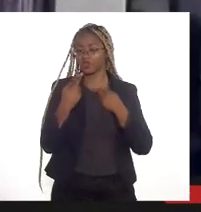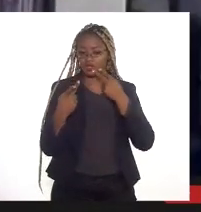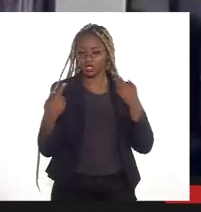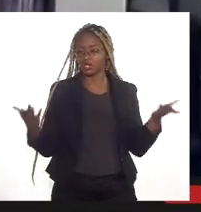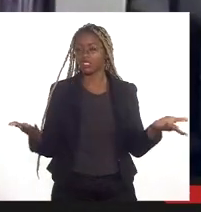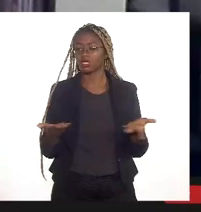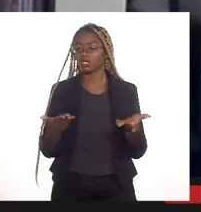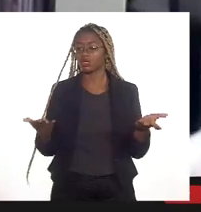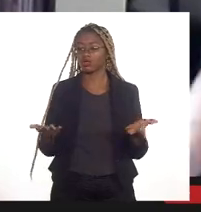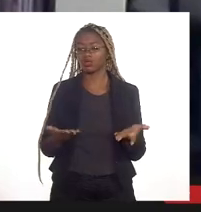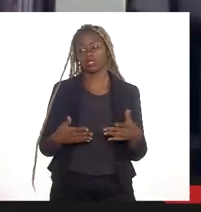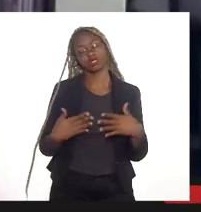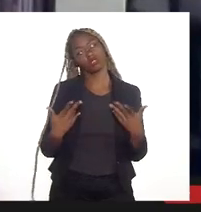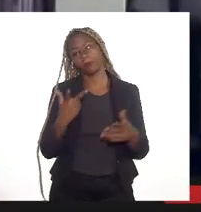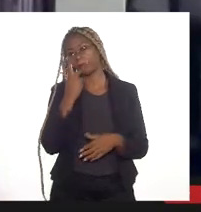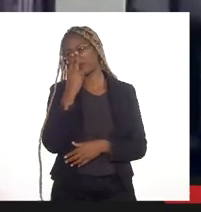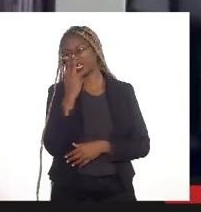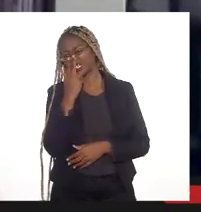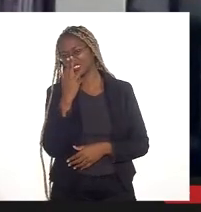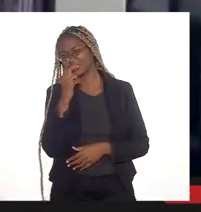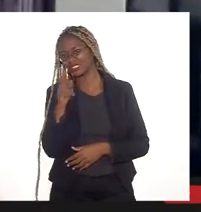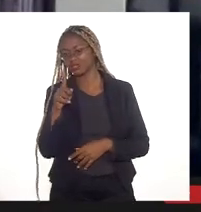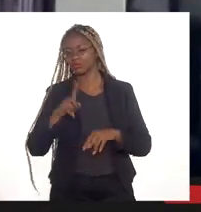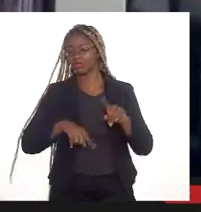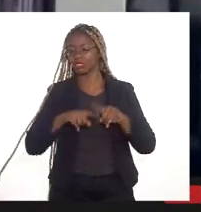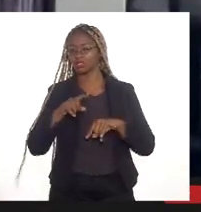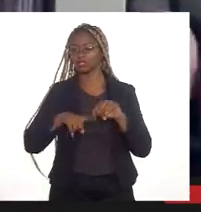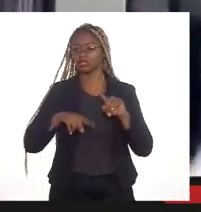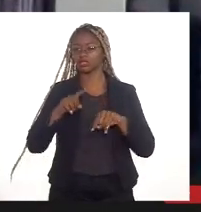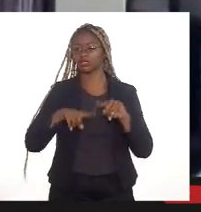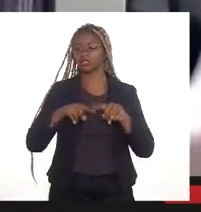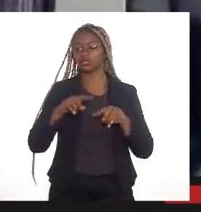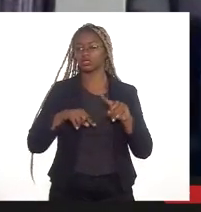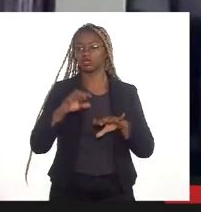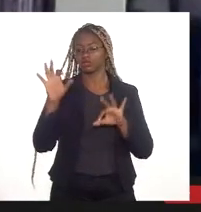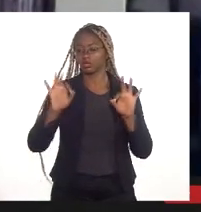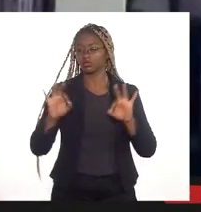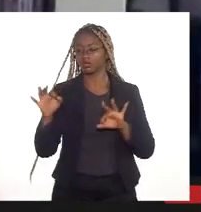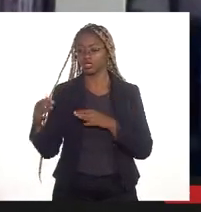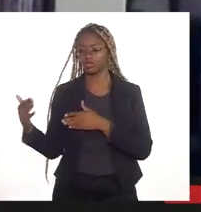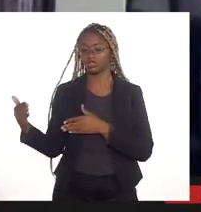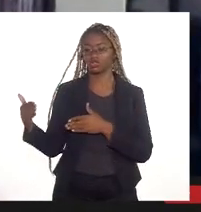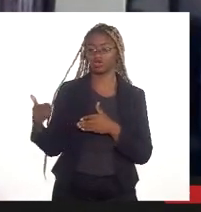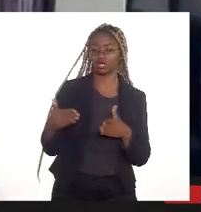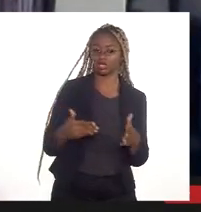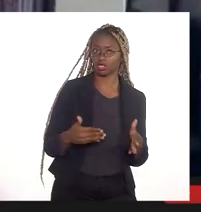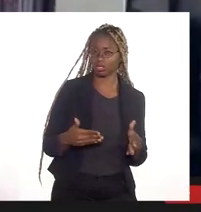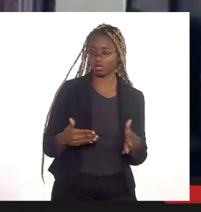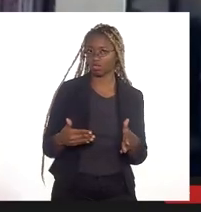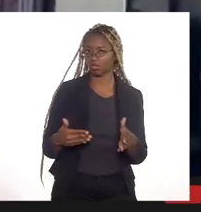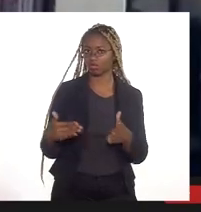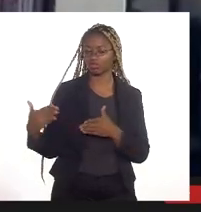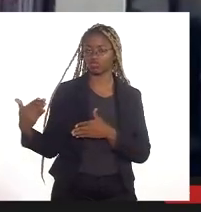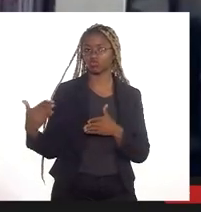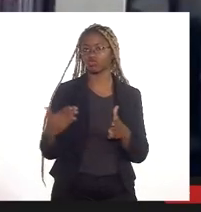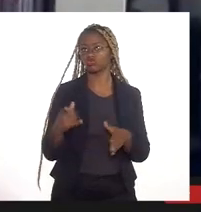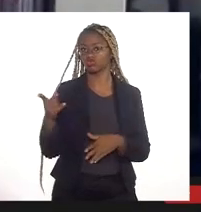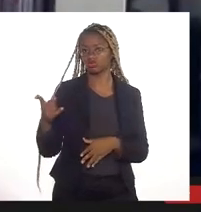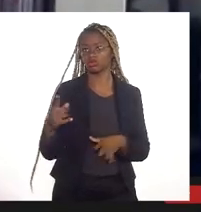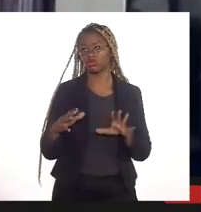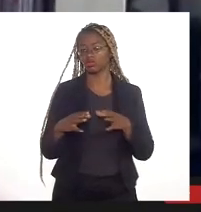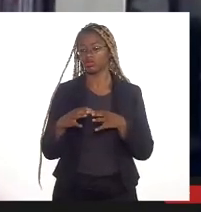que, parece que o material do projeto vai chegar às mãos da nossa